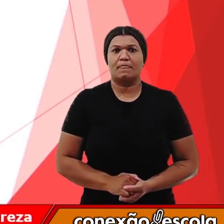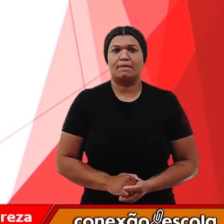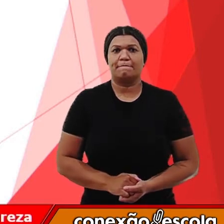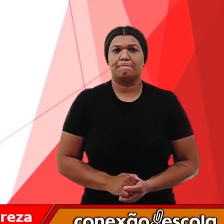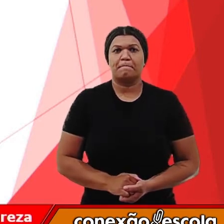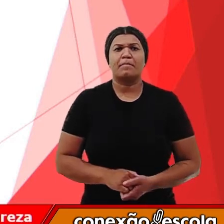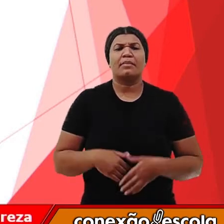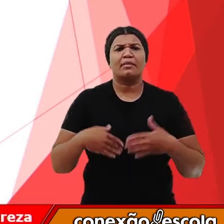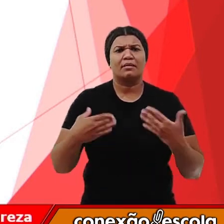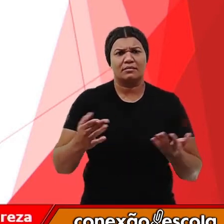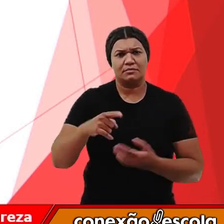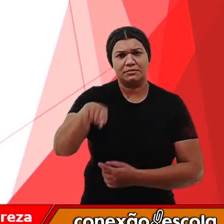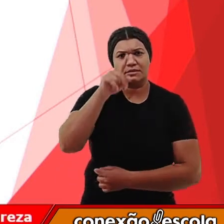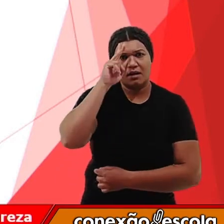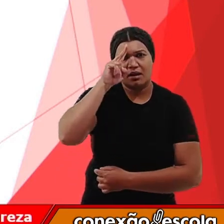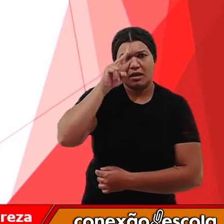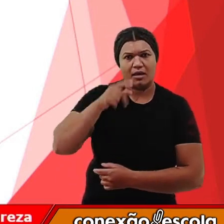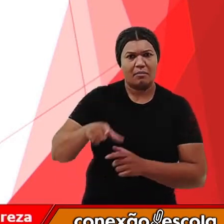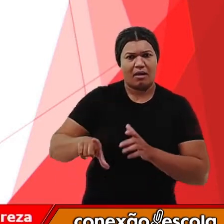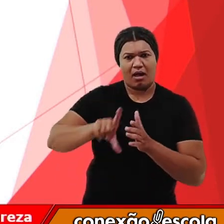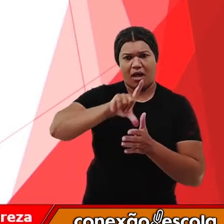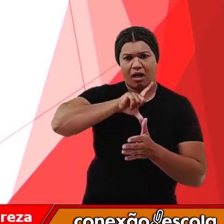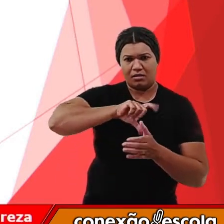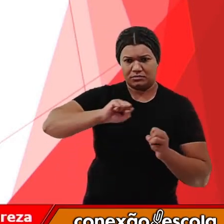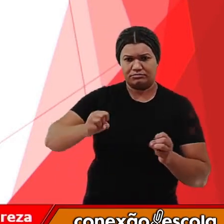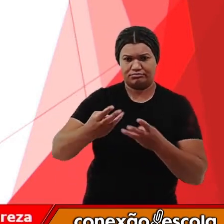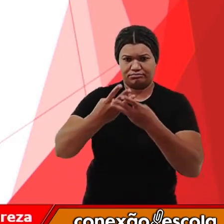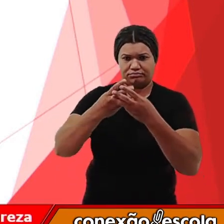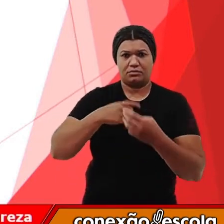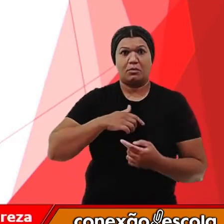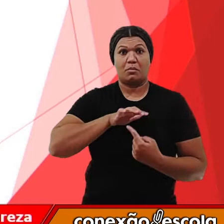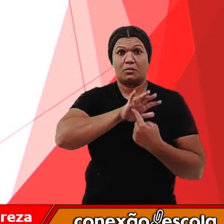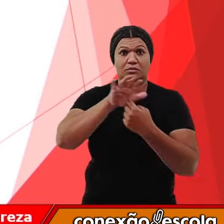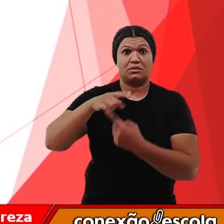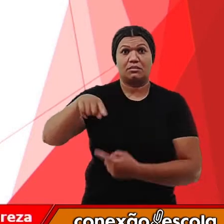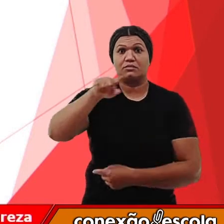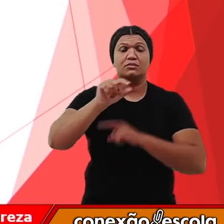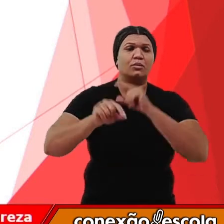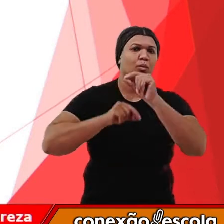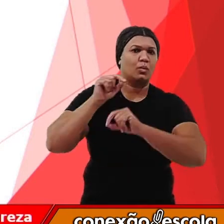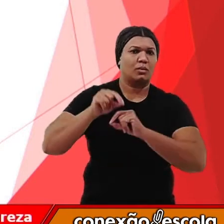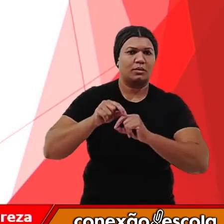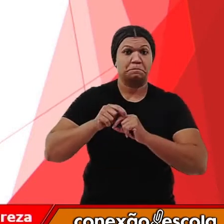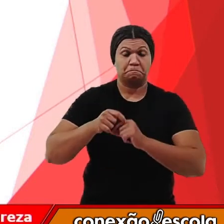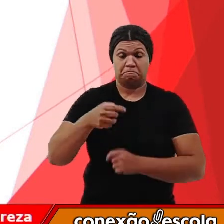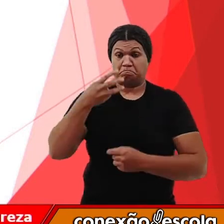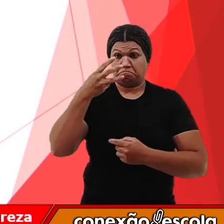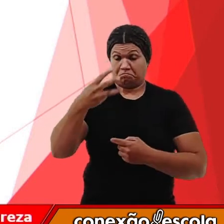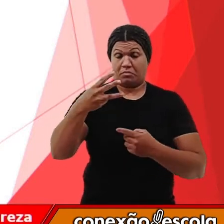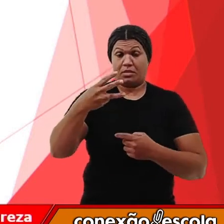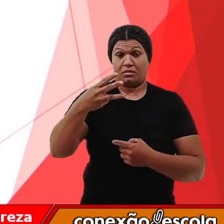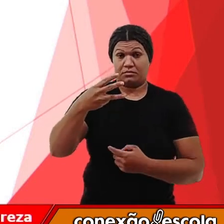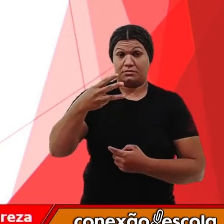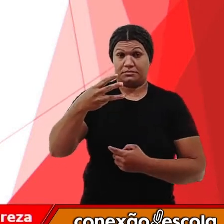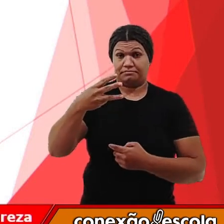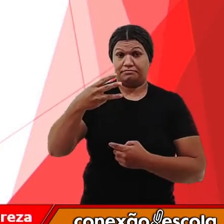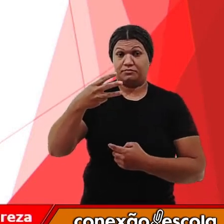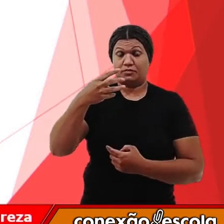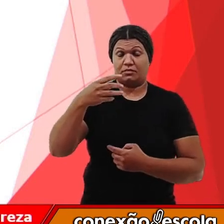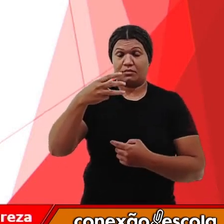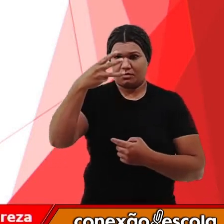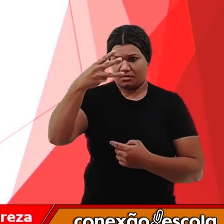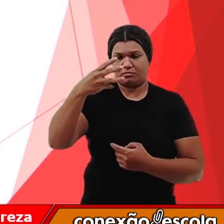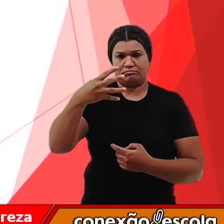Então, lembra nos slides anteriores que eu falei para você que 3 quartos da Terra é composto por